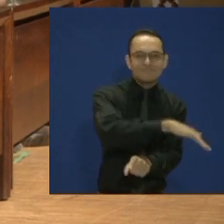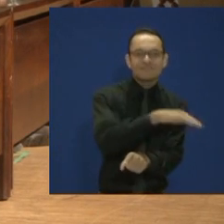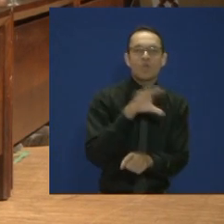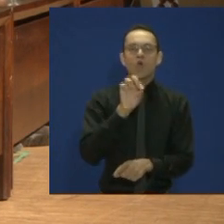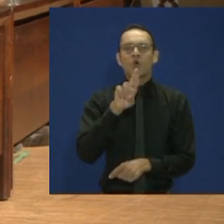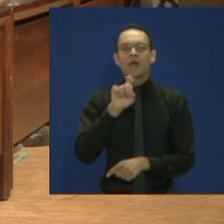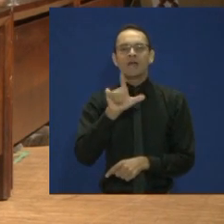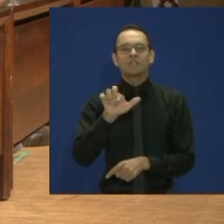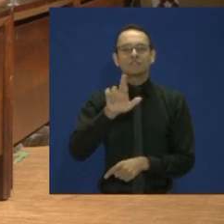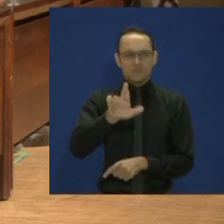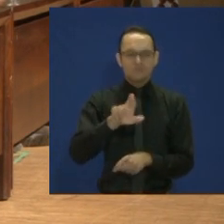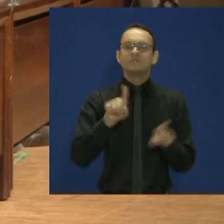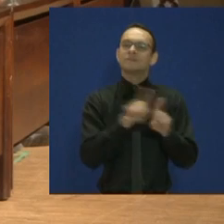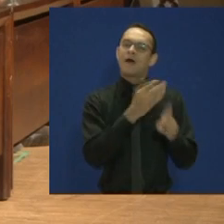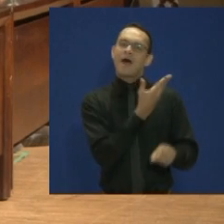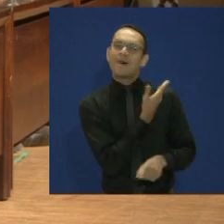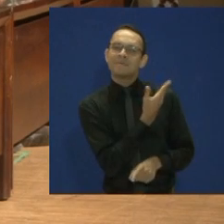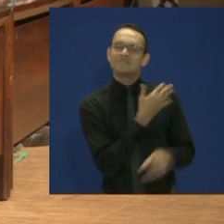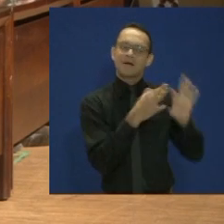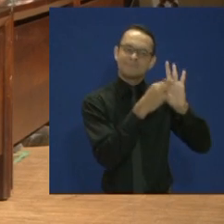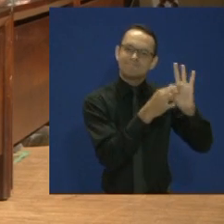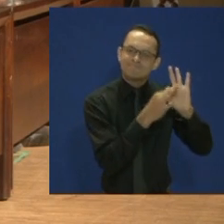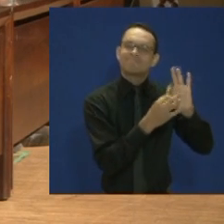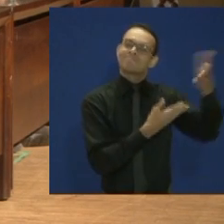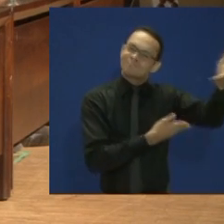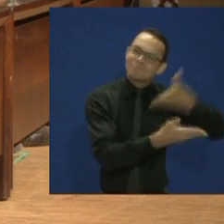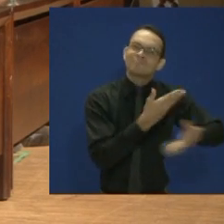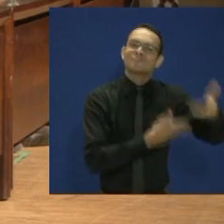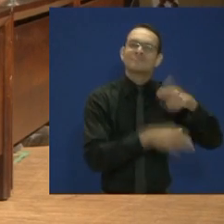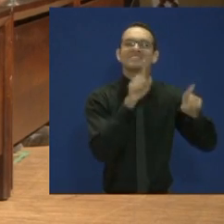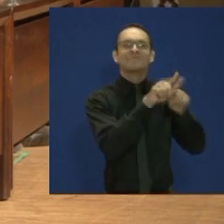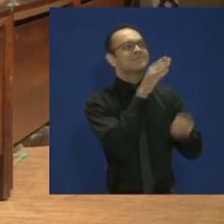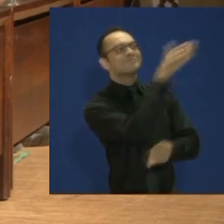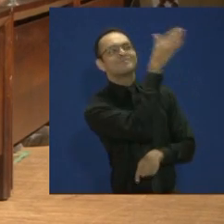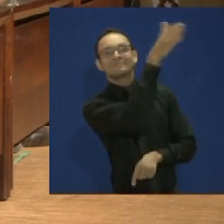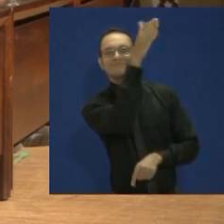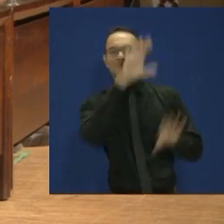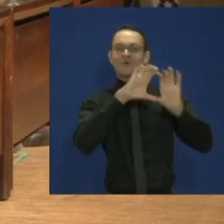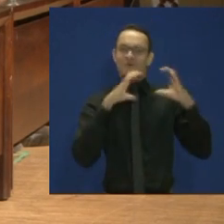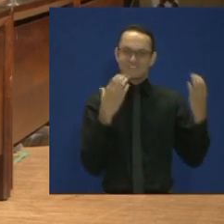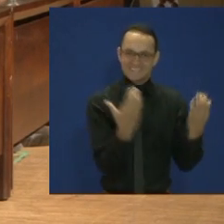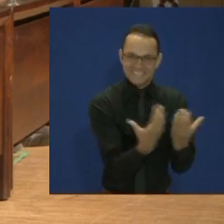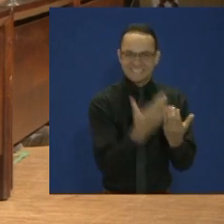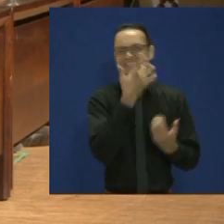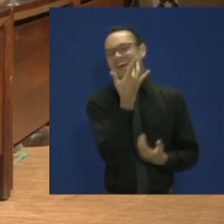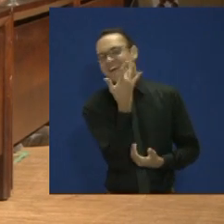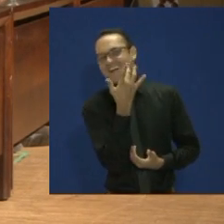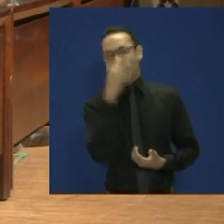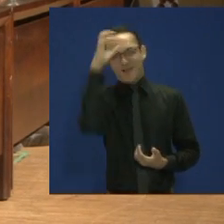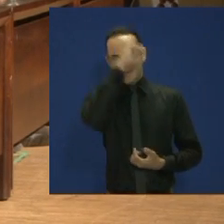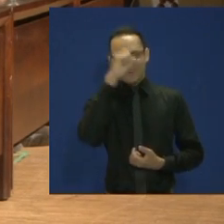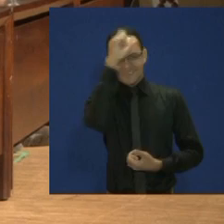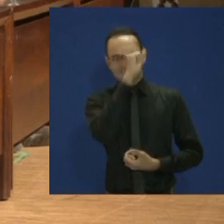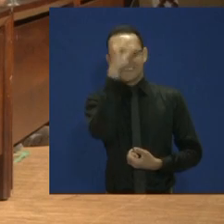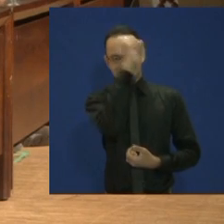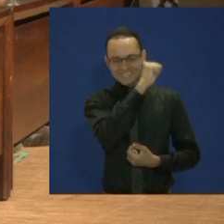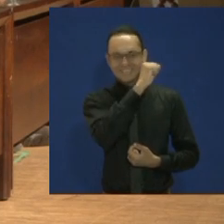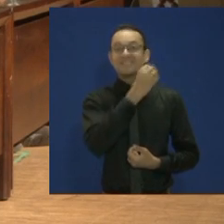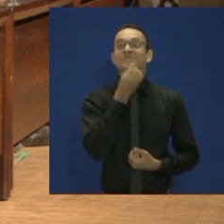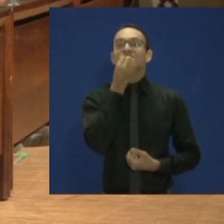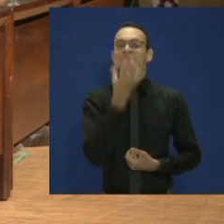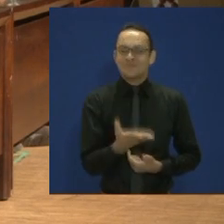levadas para o resto da nossa vida, que fomos a congressos que contribuíram para a nossa aprendizagem, que passamos